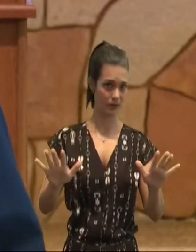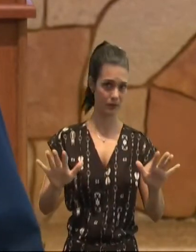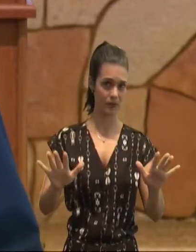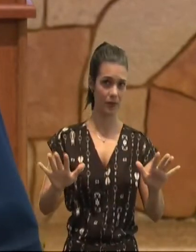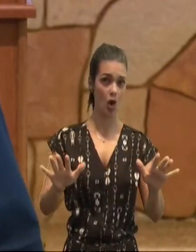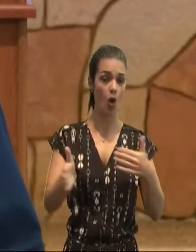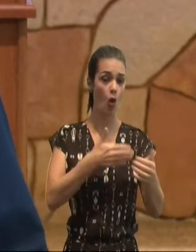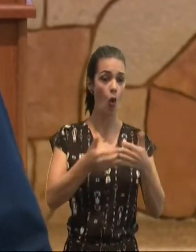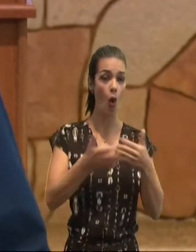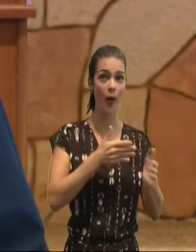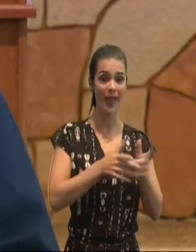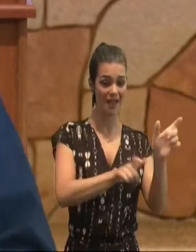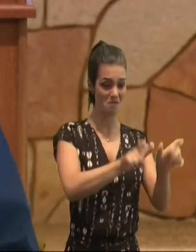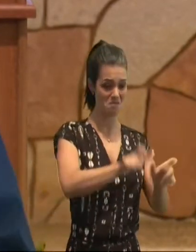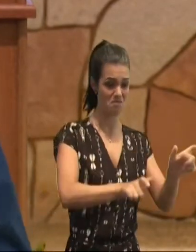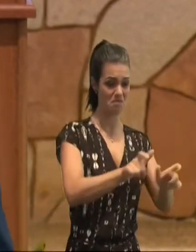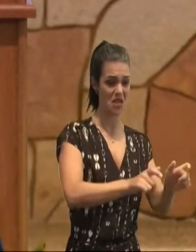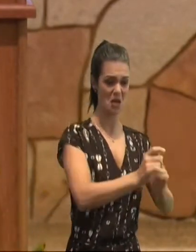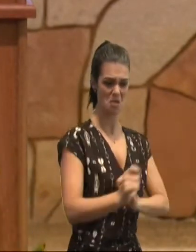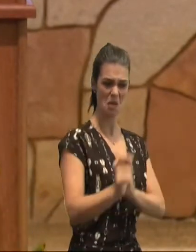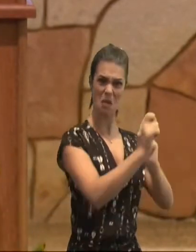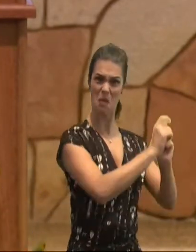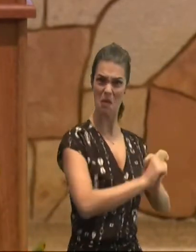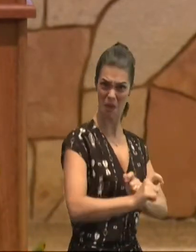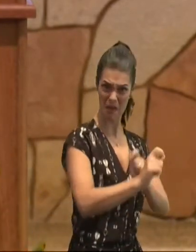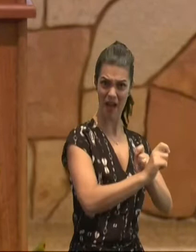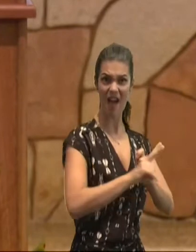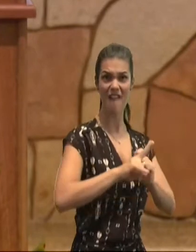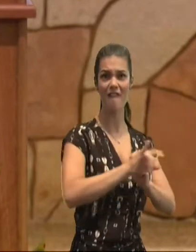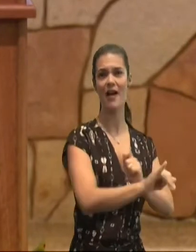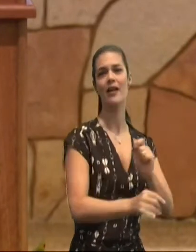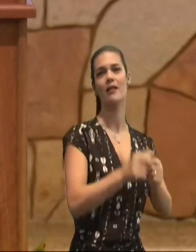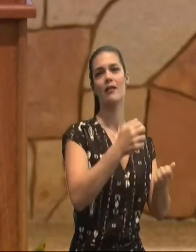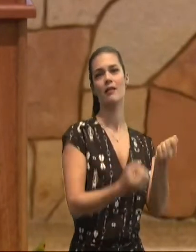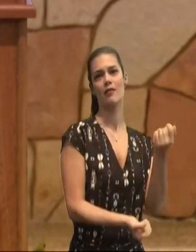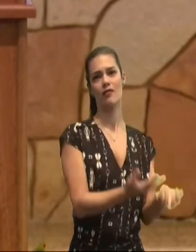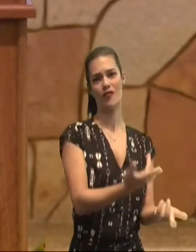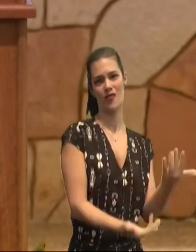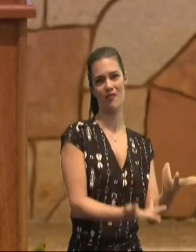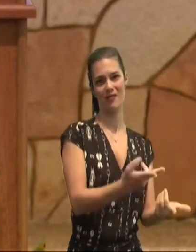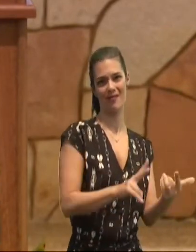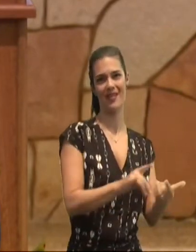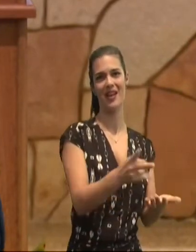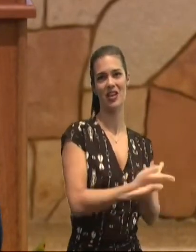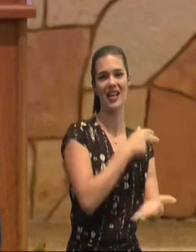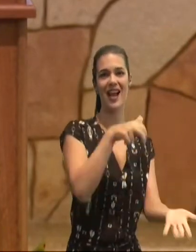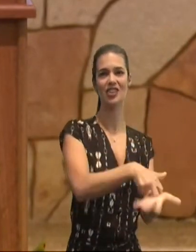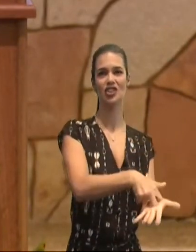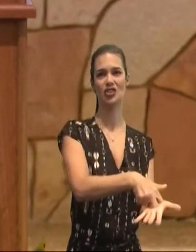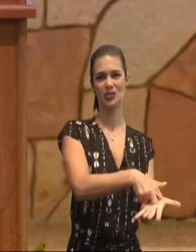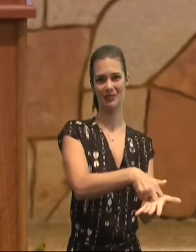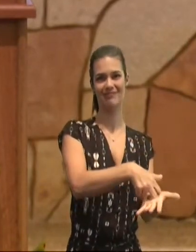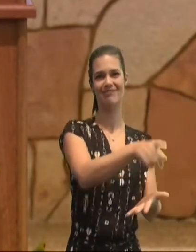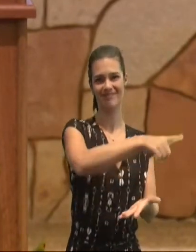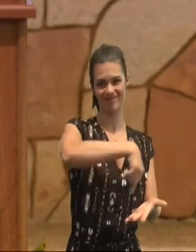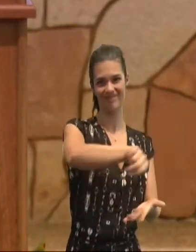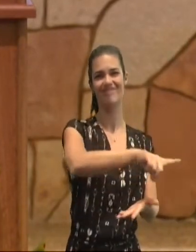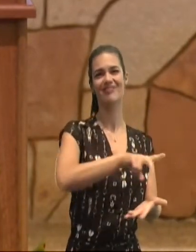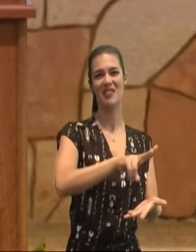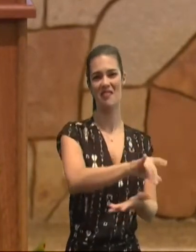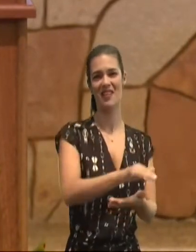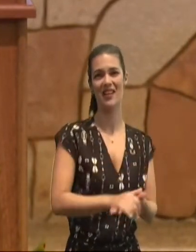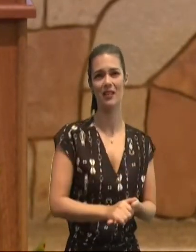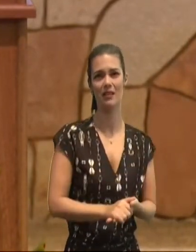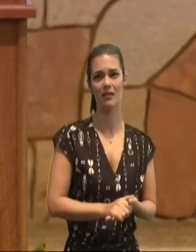ele quem for, sofrerá, a condenação, Paulo, queria que eles, compreendessem, Paulo, queria que eles, tivessem, uma